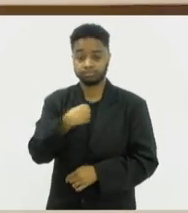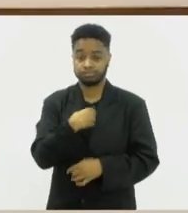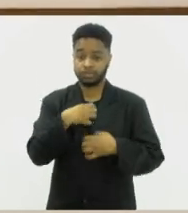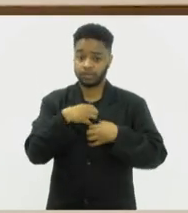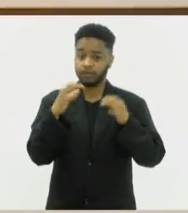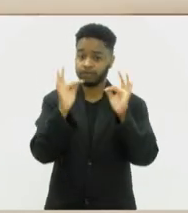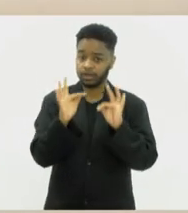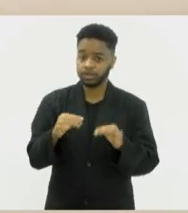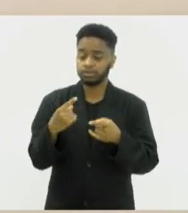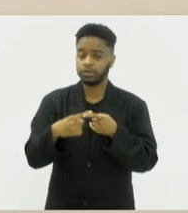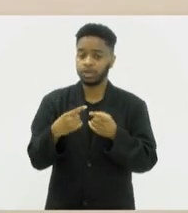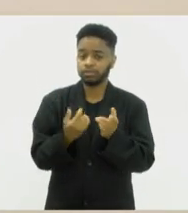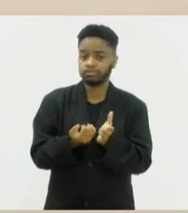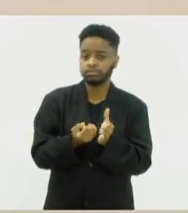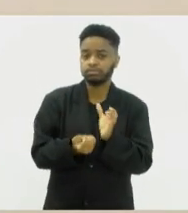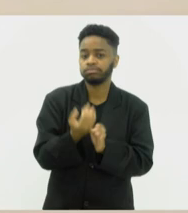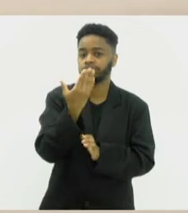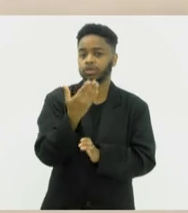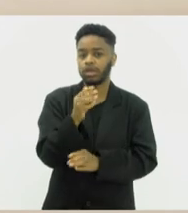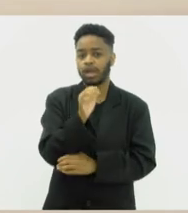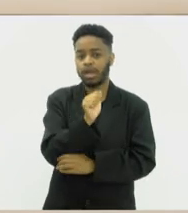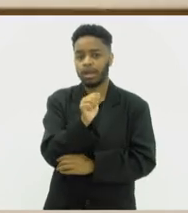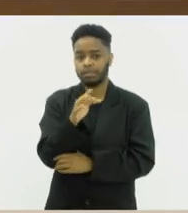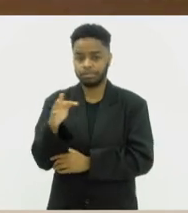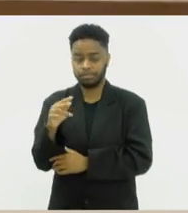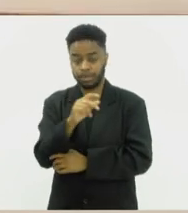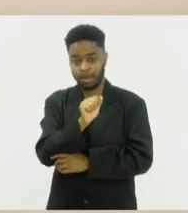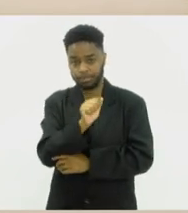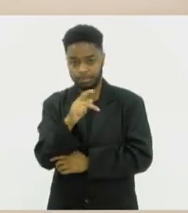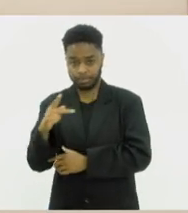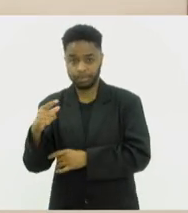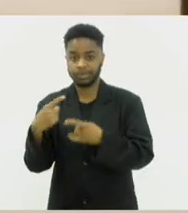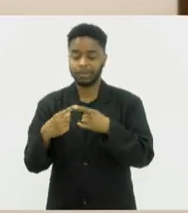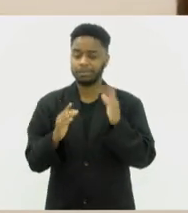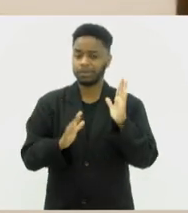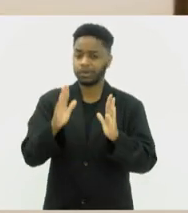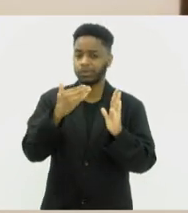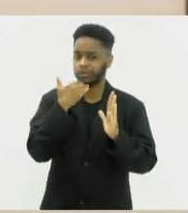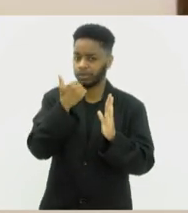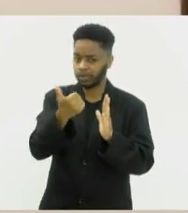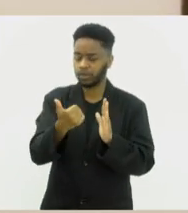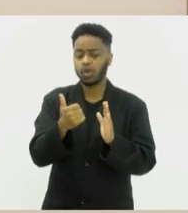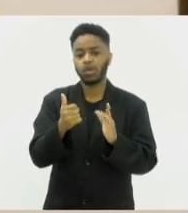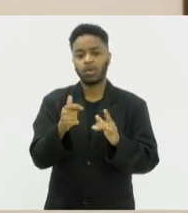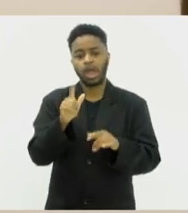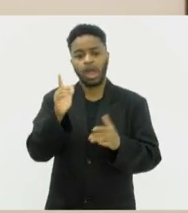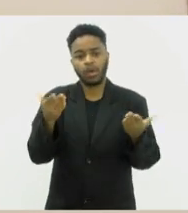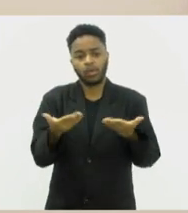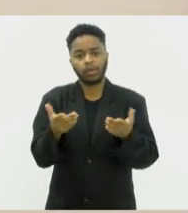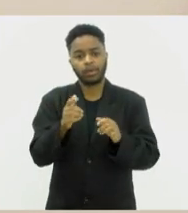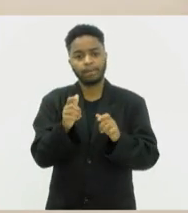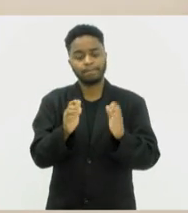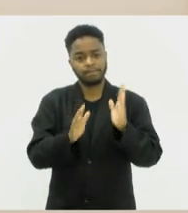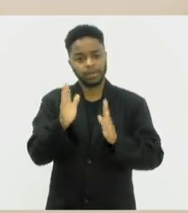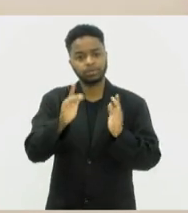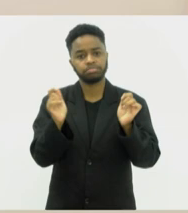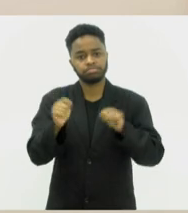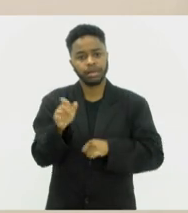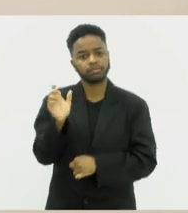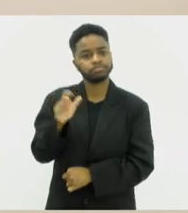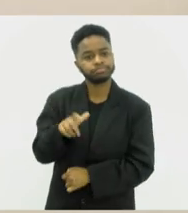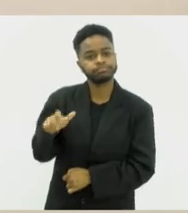aplicativo. Primeiro por ter sido na melhor temporada, uma época tão amena para fazer caminhadas,